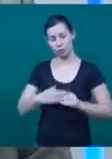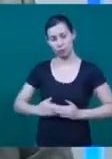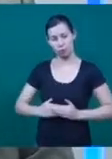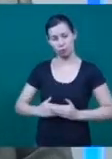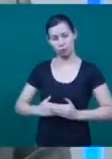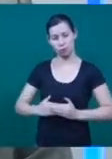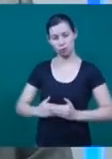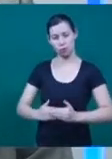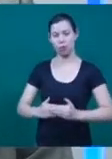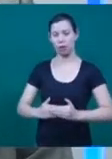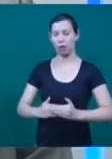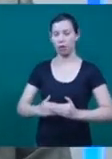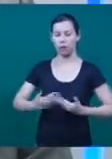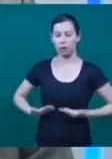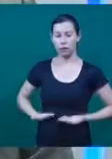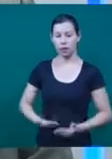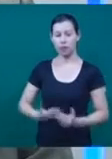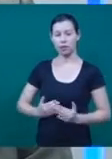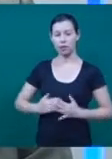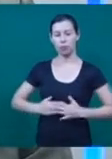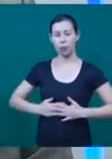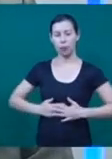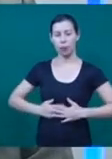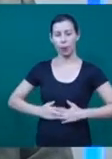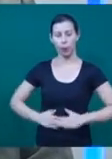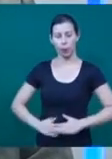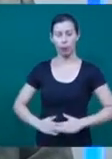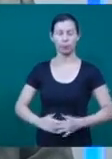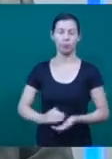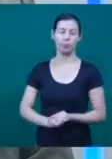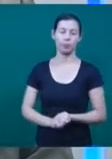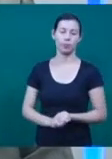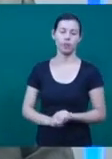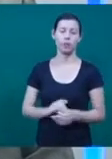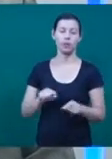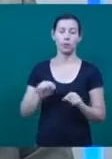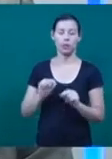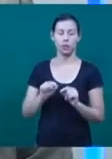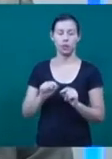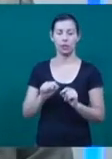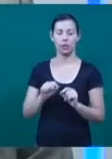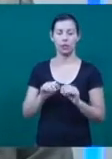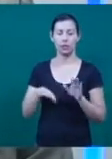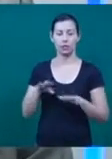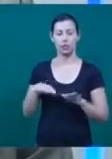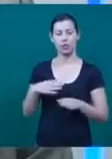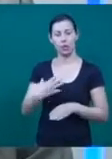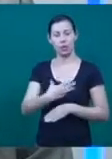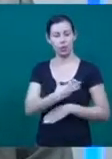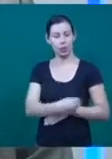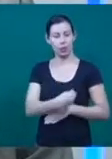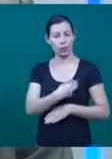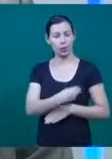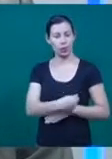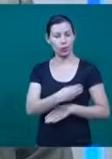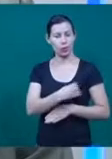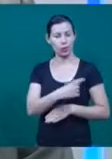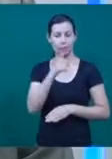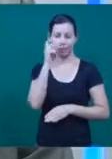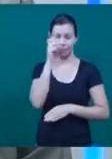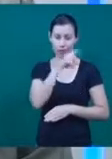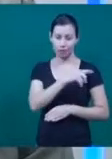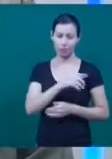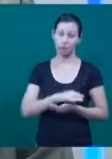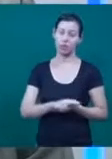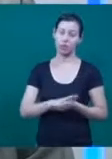estava acostumada com o volume abdominal, de repente, esse volume acaba, tem as dificuldades intrínsecas ao aleitamento materno,